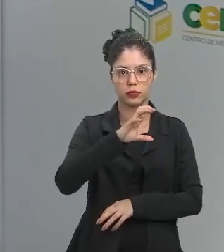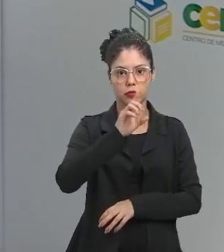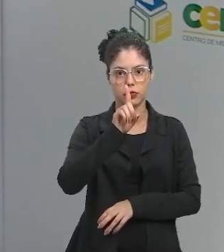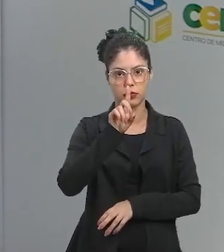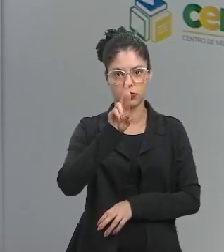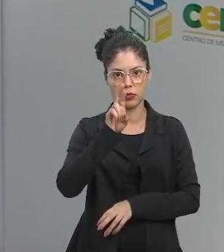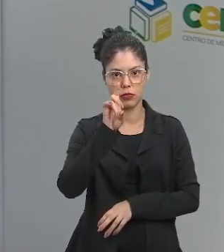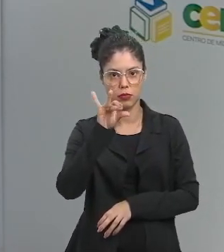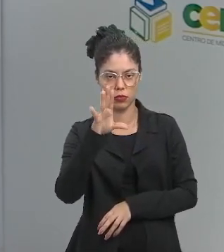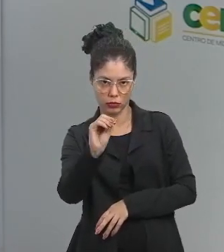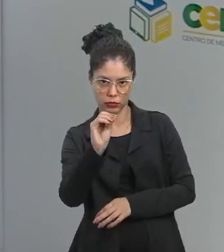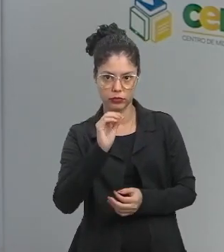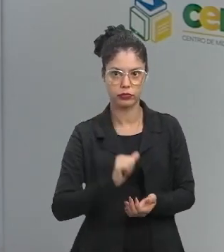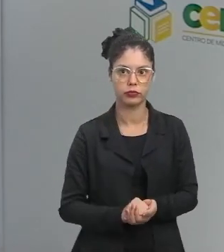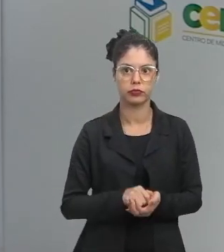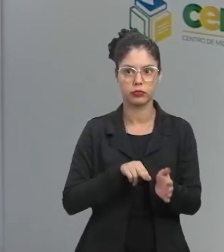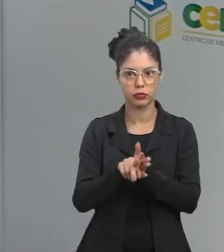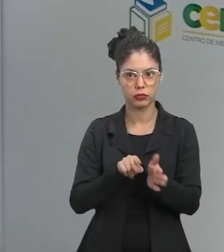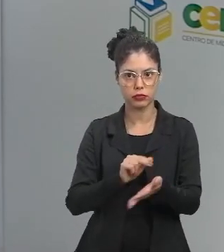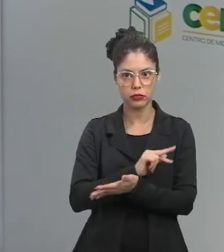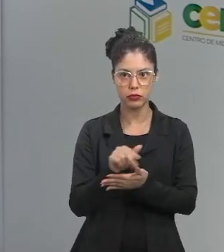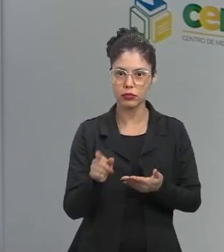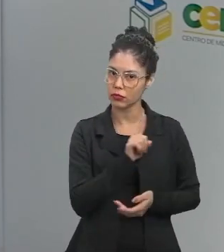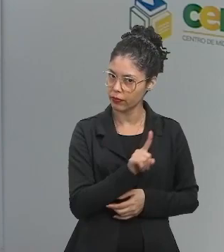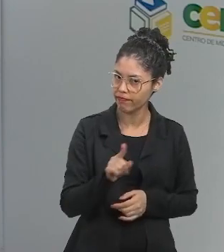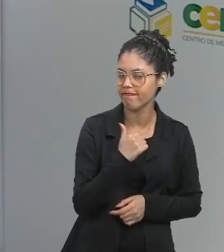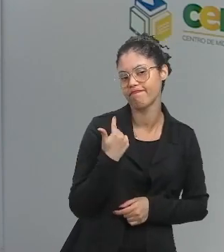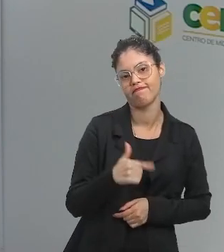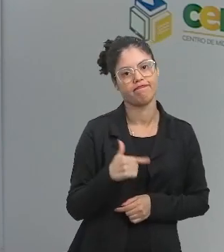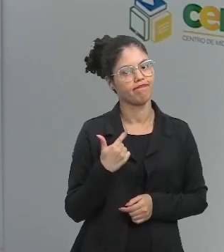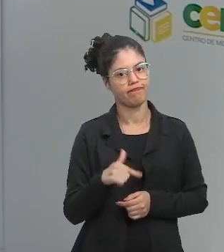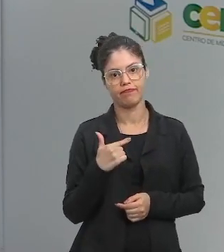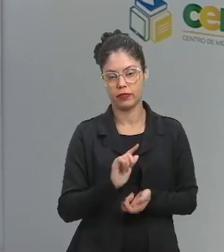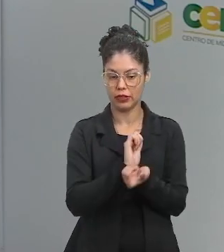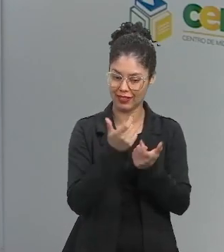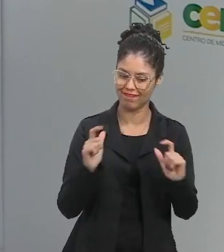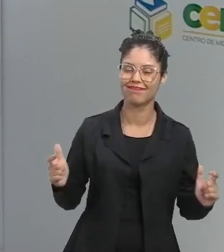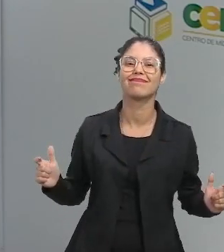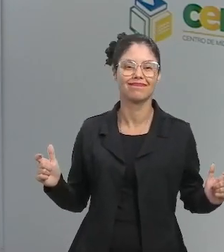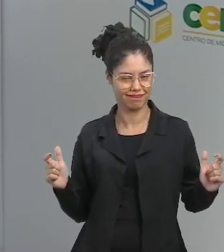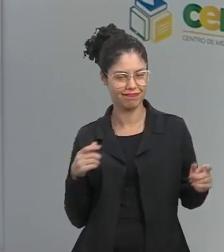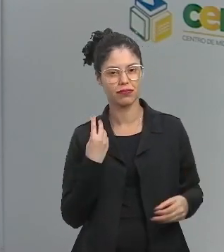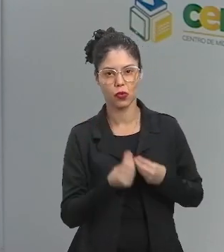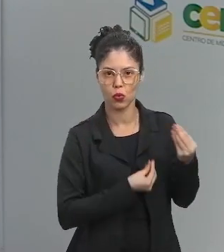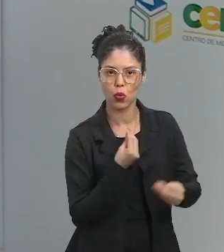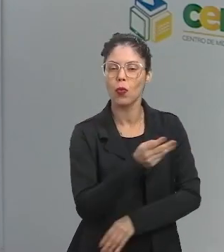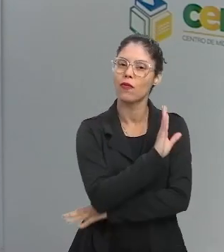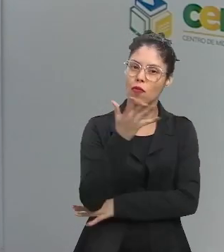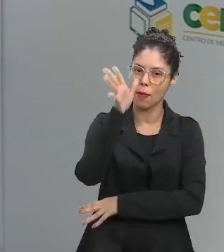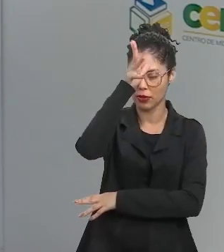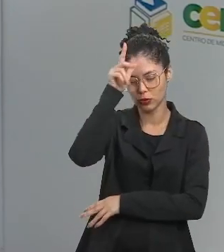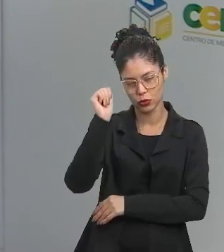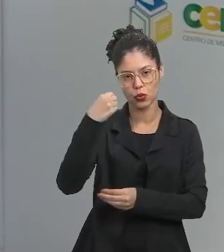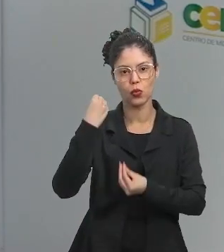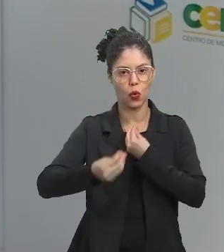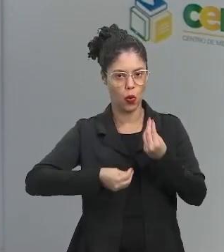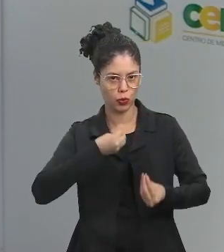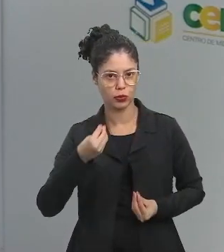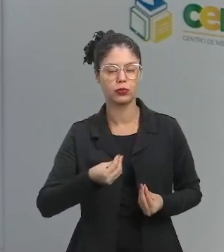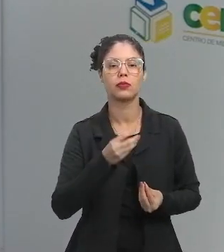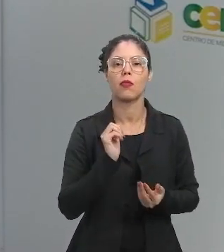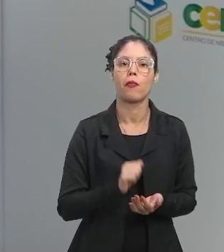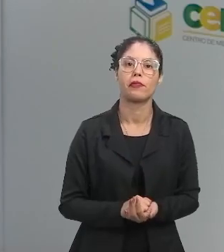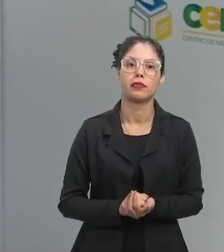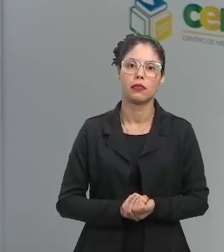estamos falando dos biomas brasileiros, já não há essa biodiversidade tão grande quanto da floresta amazônica, quanto da